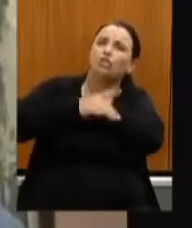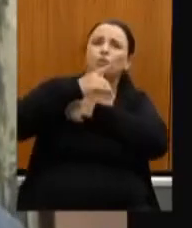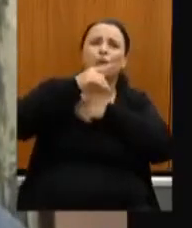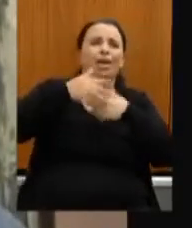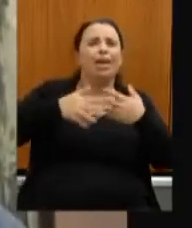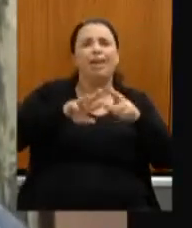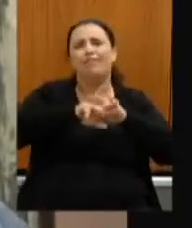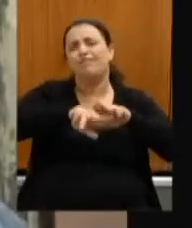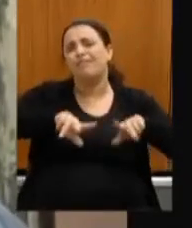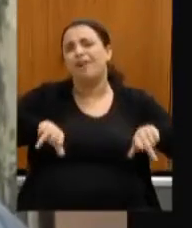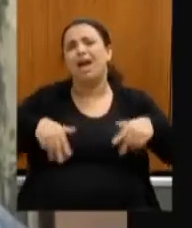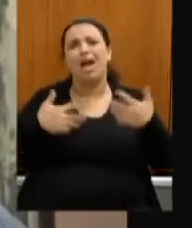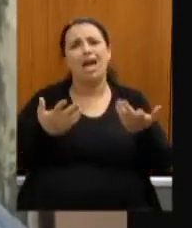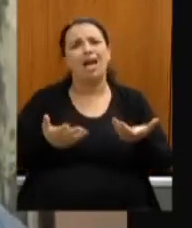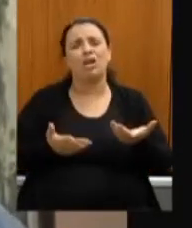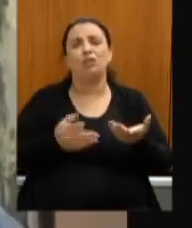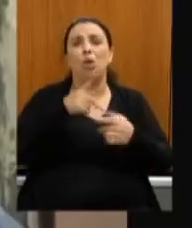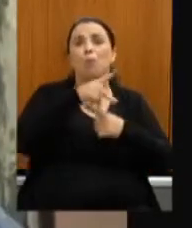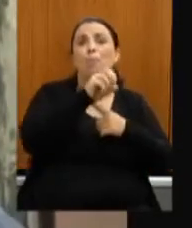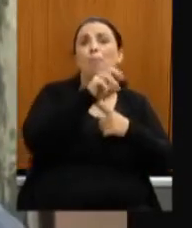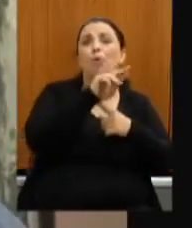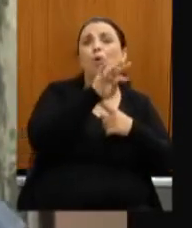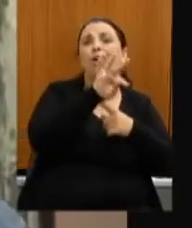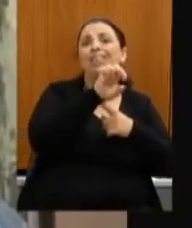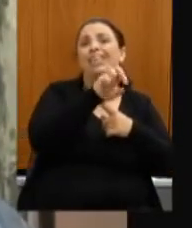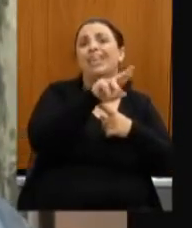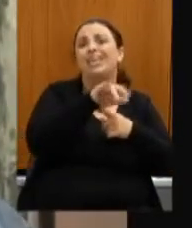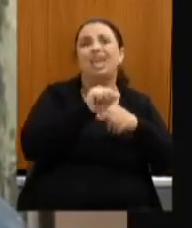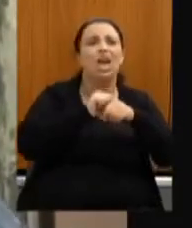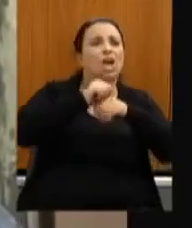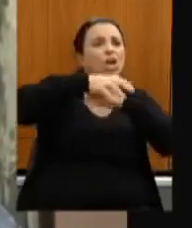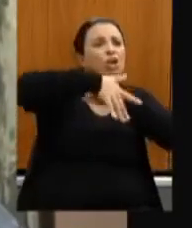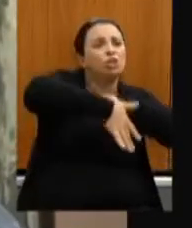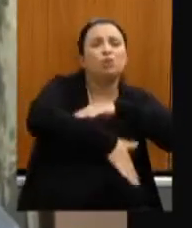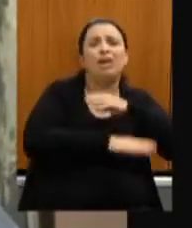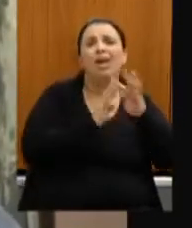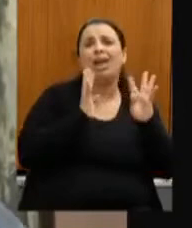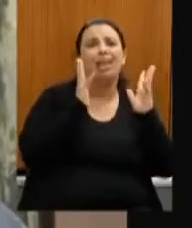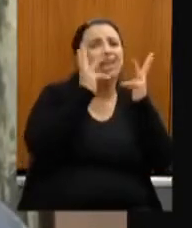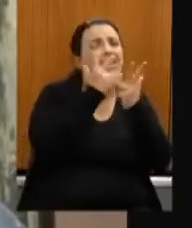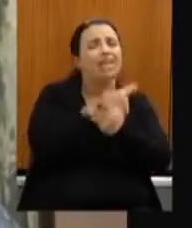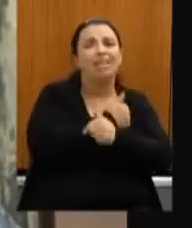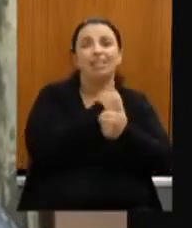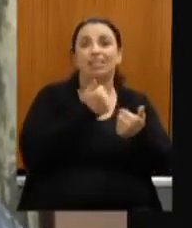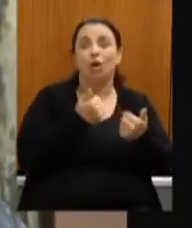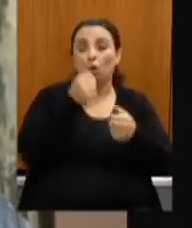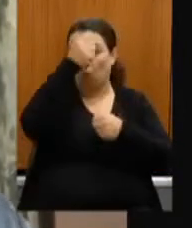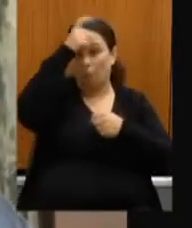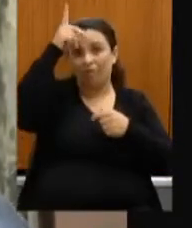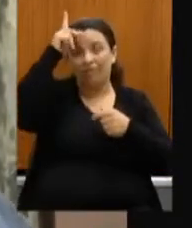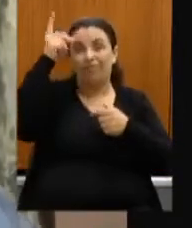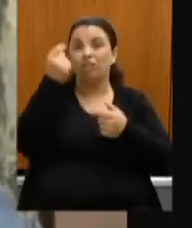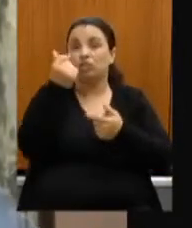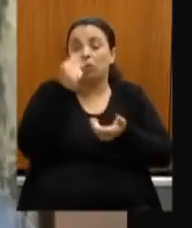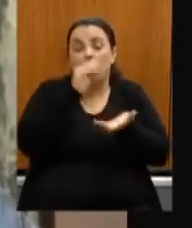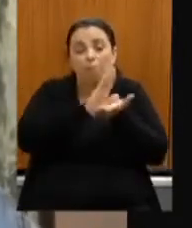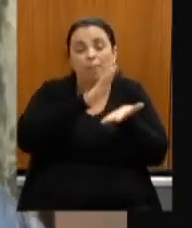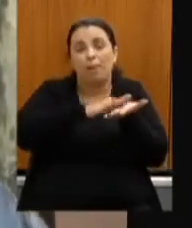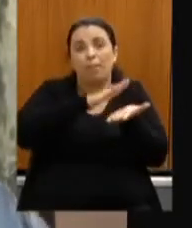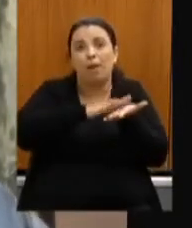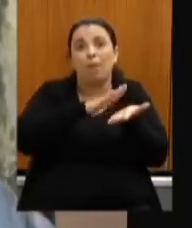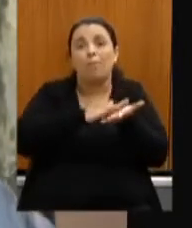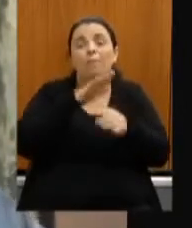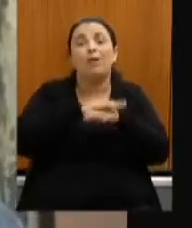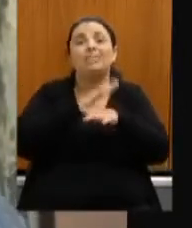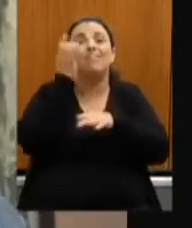Porterinha é linda maravilhosa o prefeito Silvanê Batista gastou um mundo de dinheiro para facilitar o acesso e